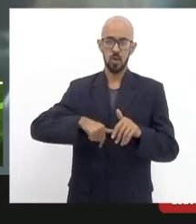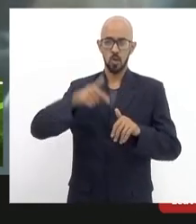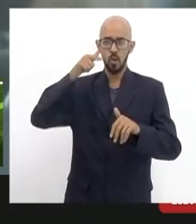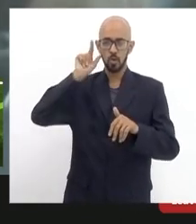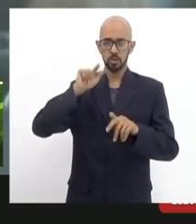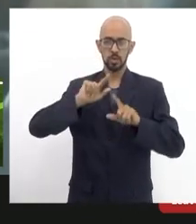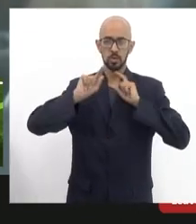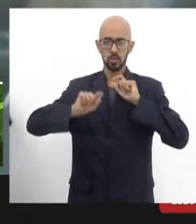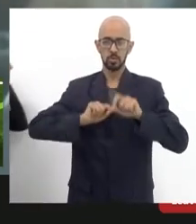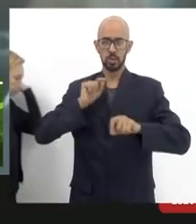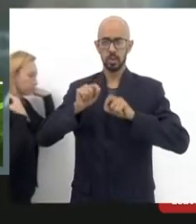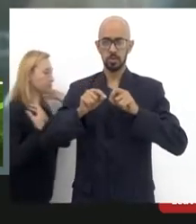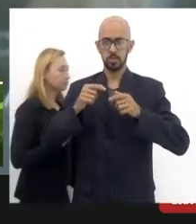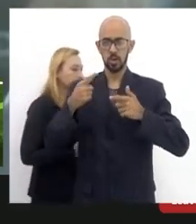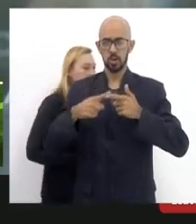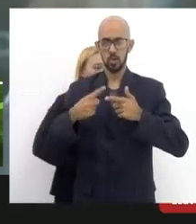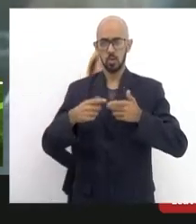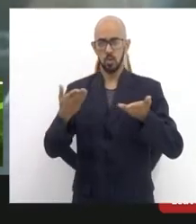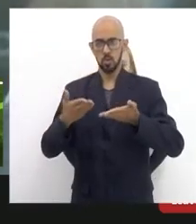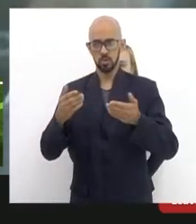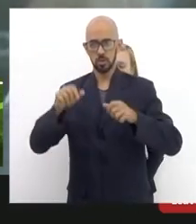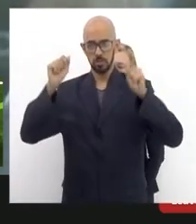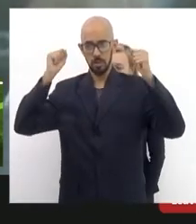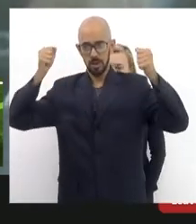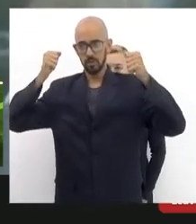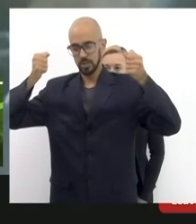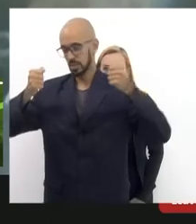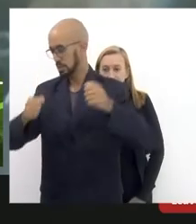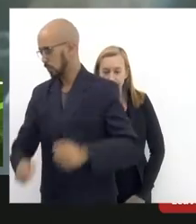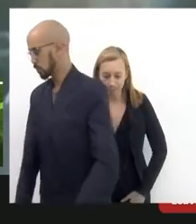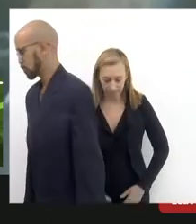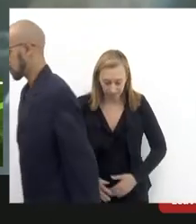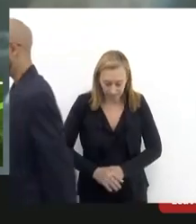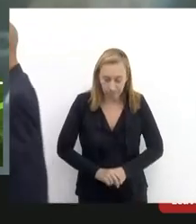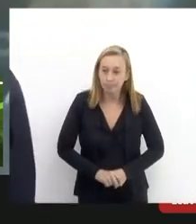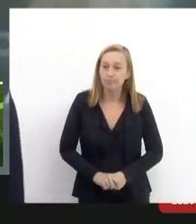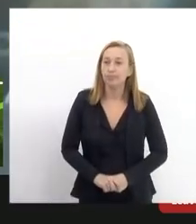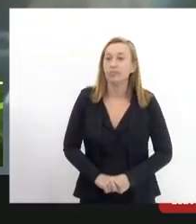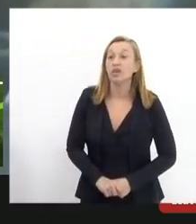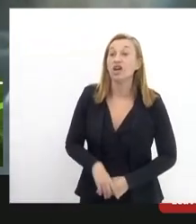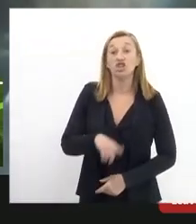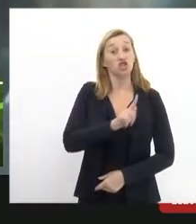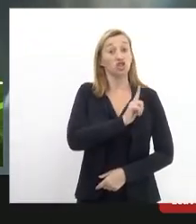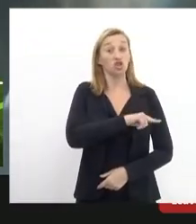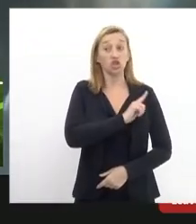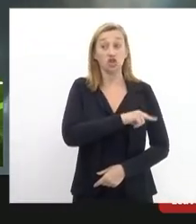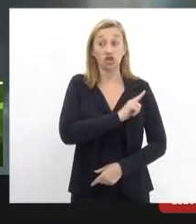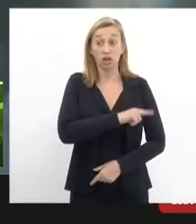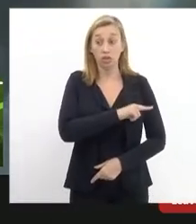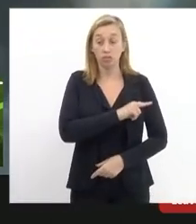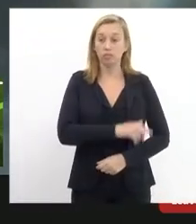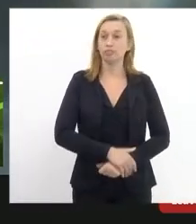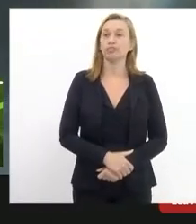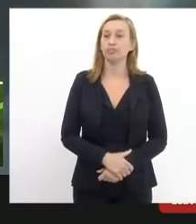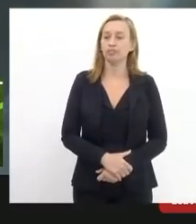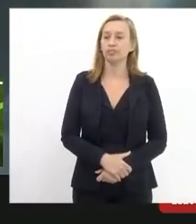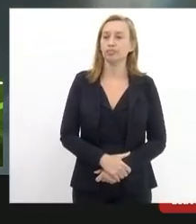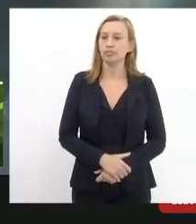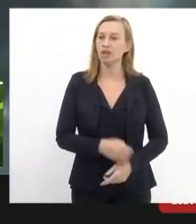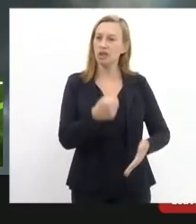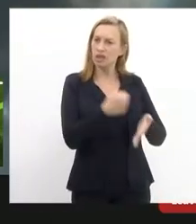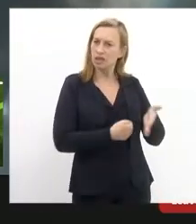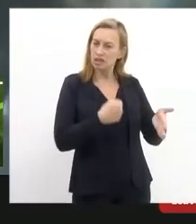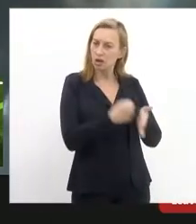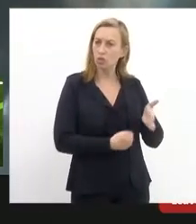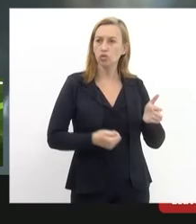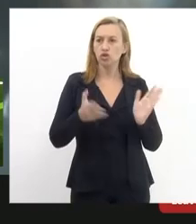acredito que a partir de hoje a gente tem manifestação e está tendo da gestão que aqui está essa luta do bonde não